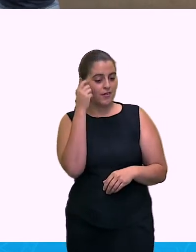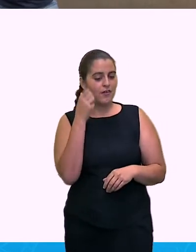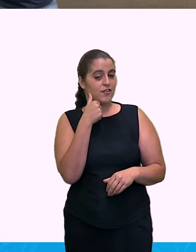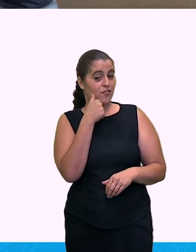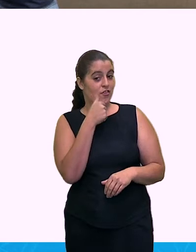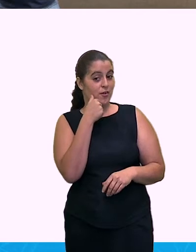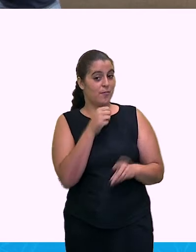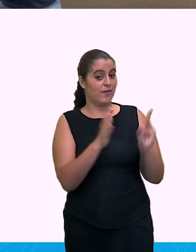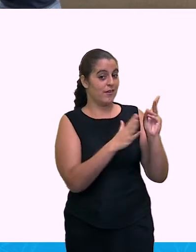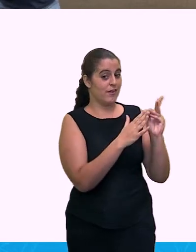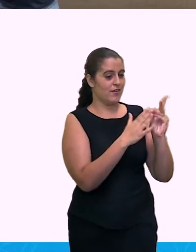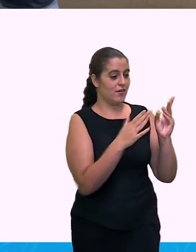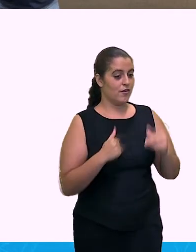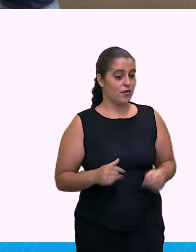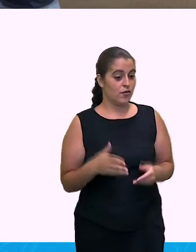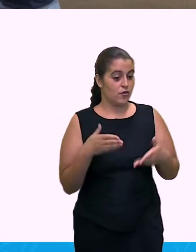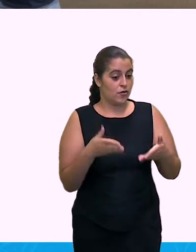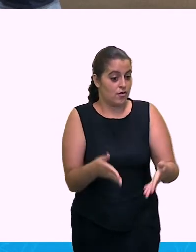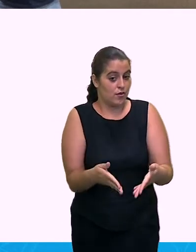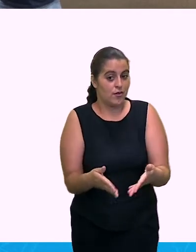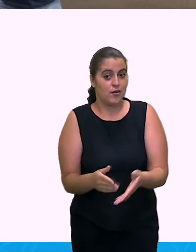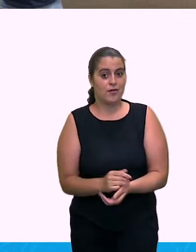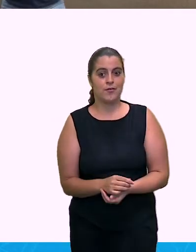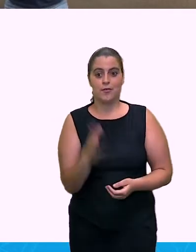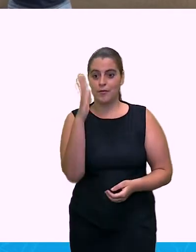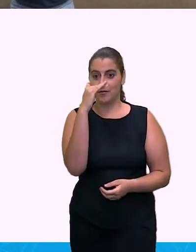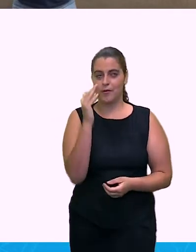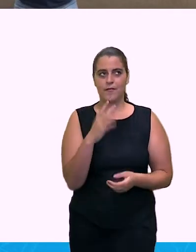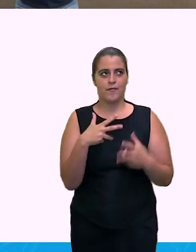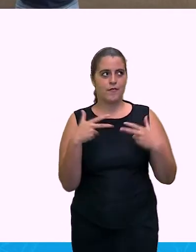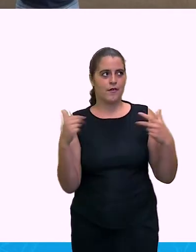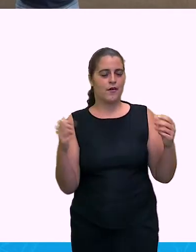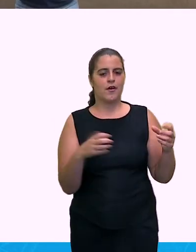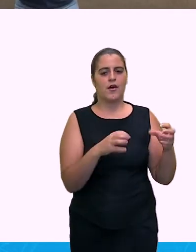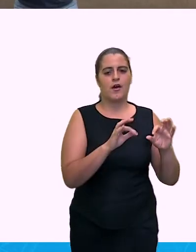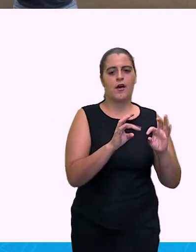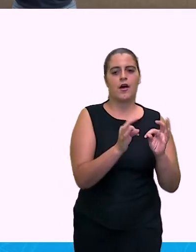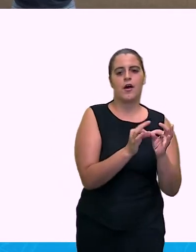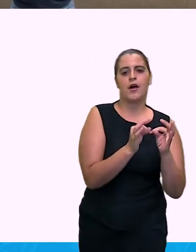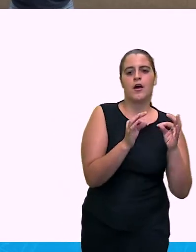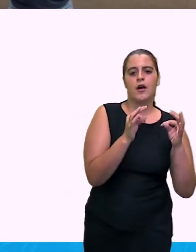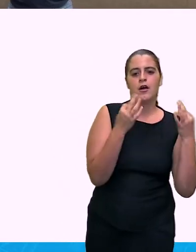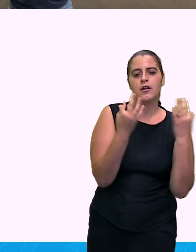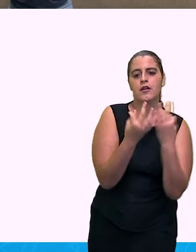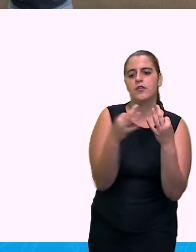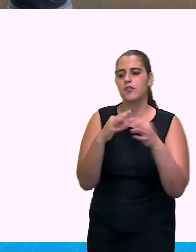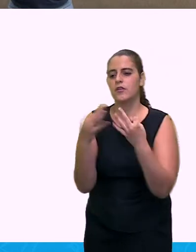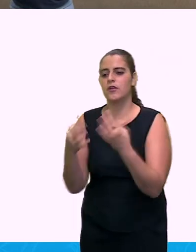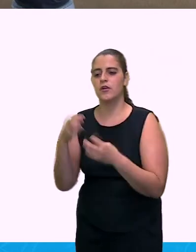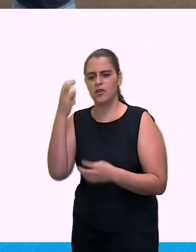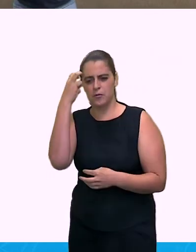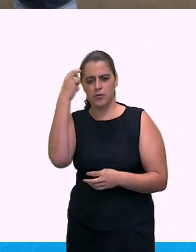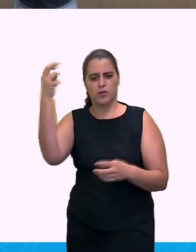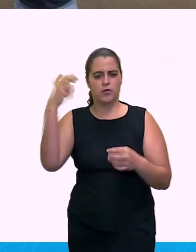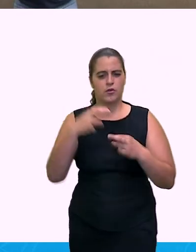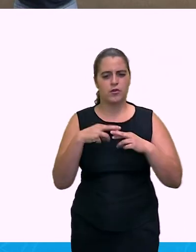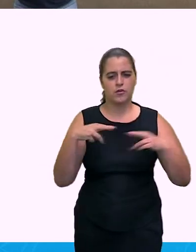Não. Quando eles chegaram aqui, haviam várias etnias com vários nomes.